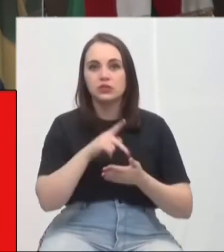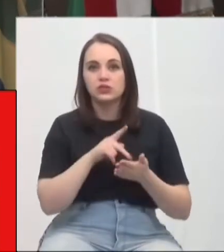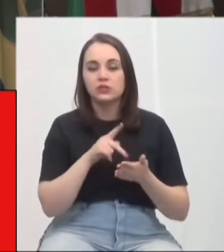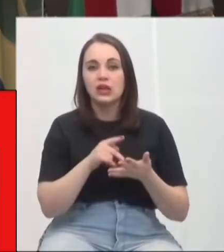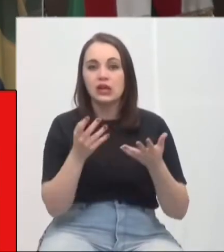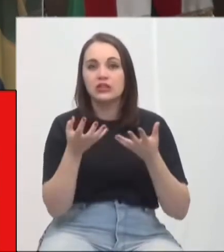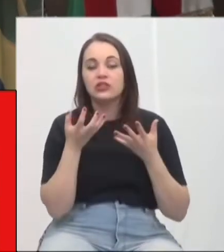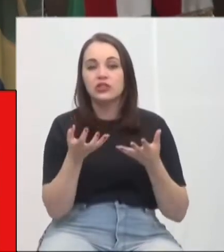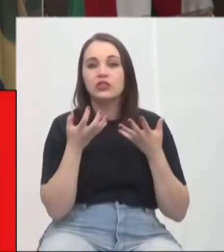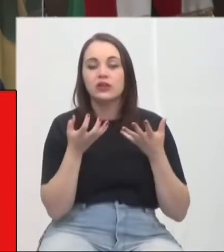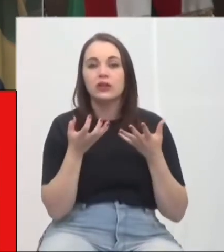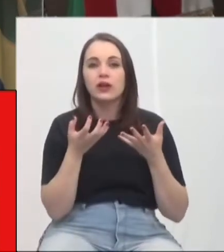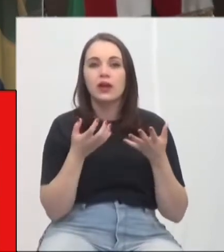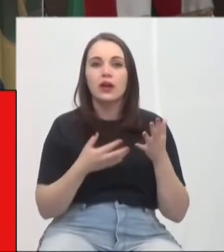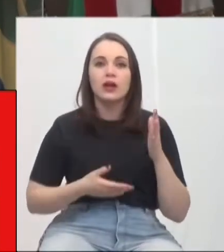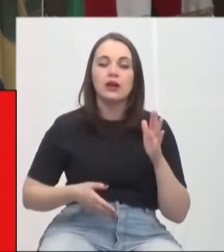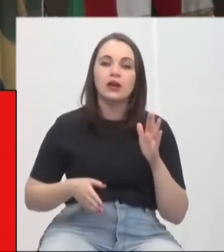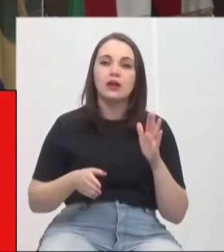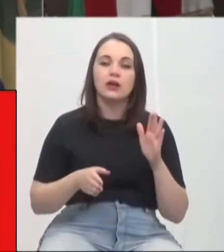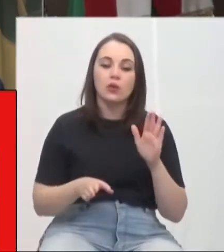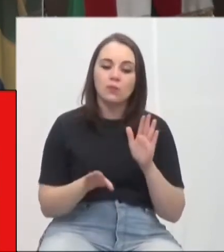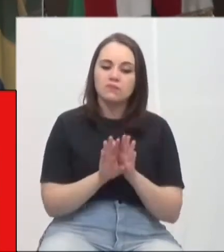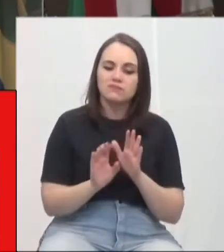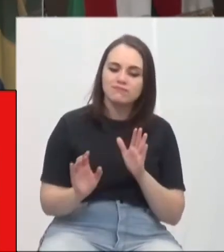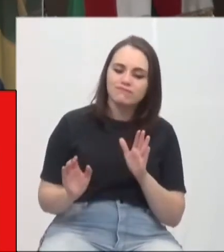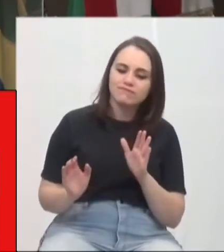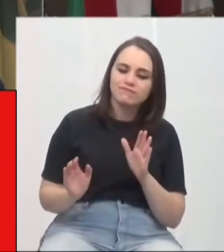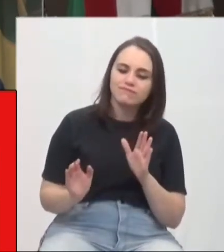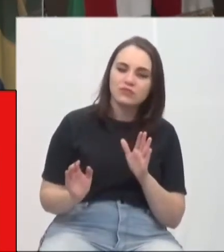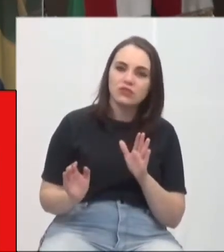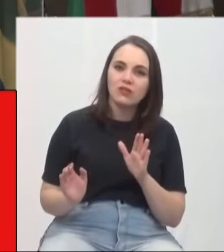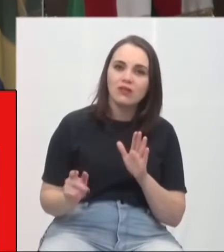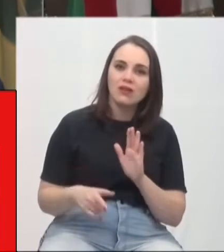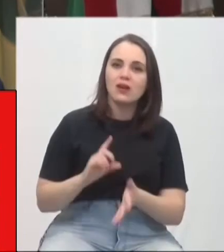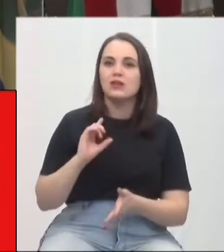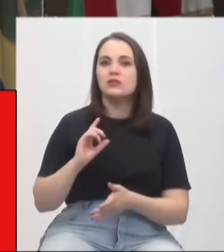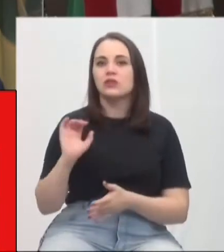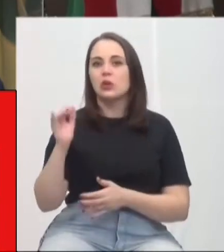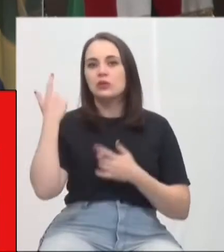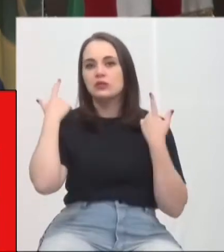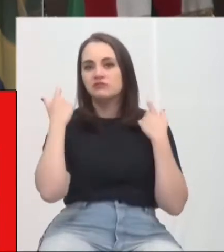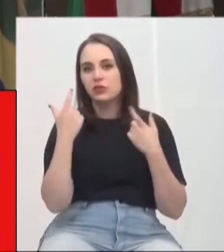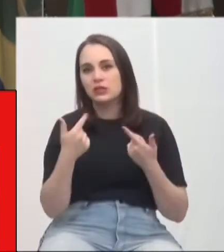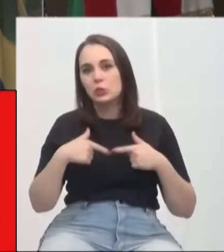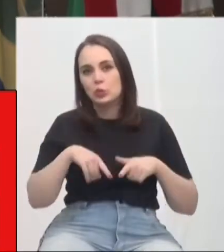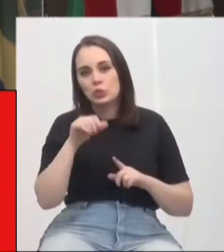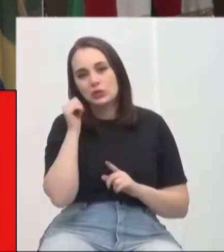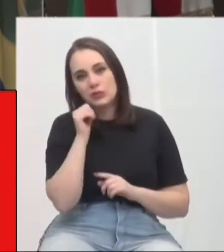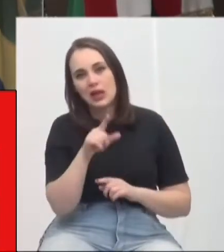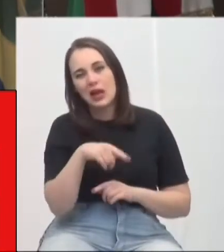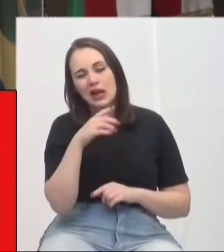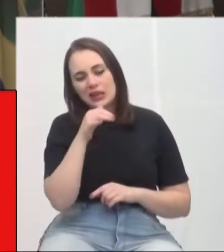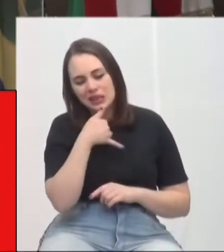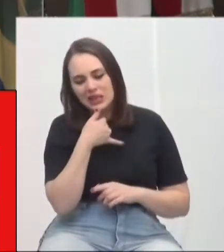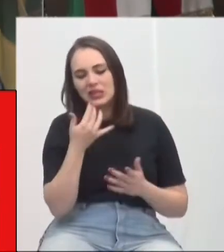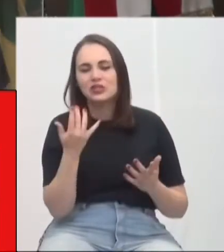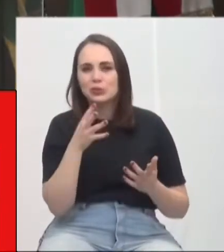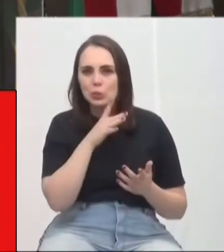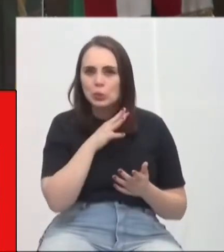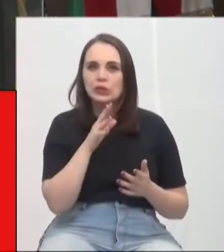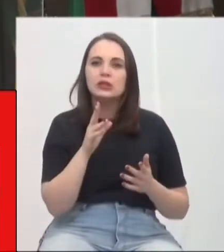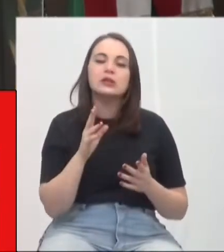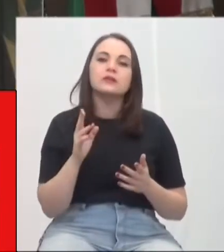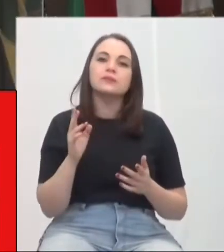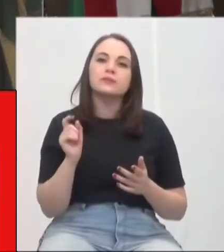A gente quer chegar antes da violência, antes da violência contra as mulheres acontecer. É muito ruim. Eu acho que é importante dizer, vereador,